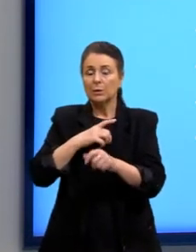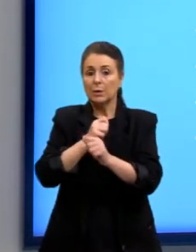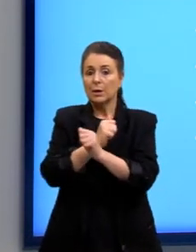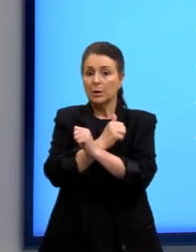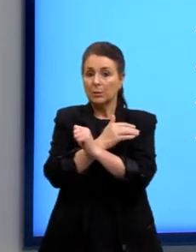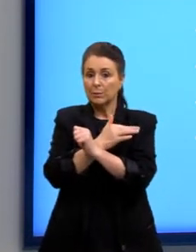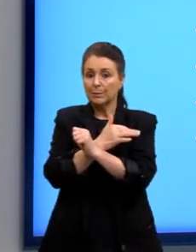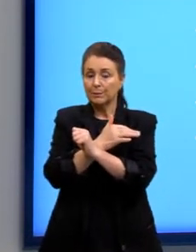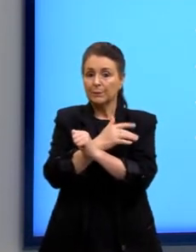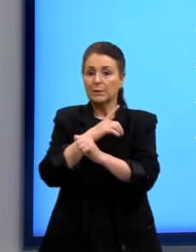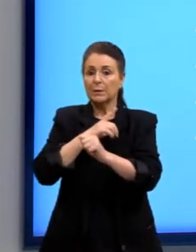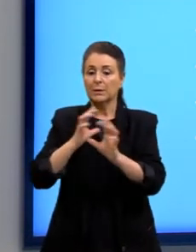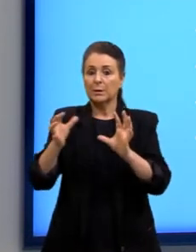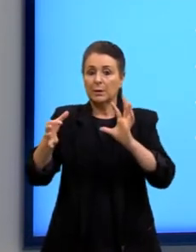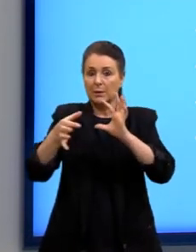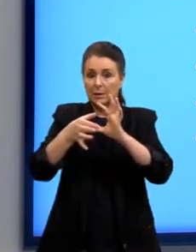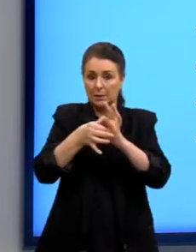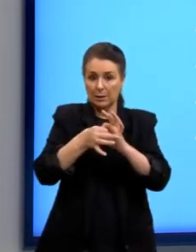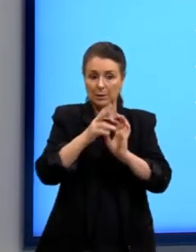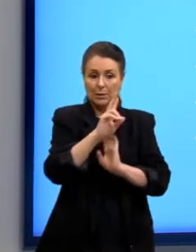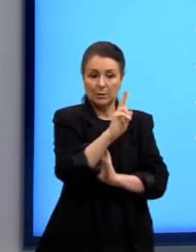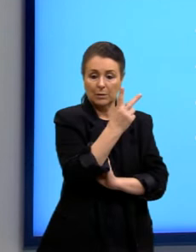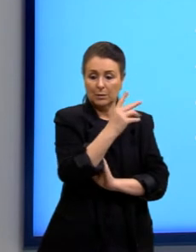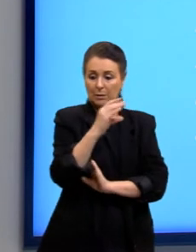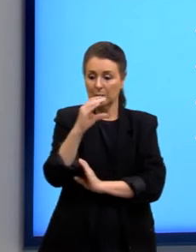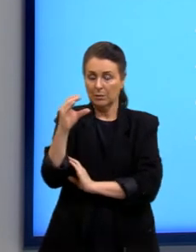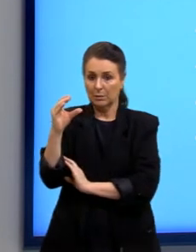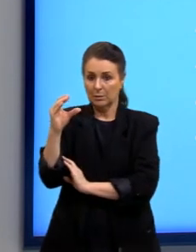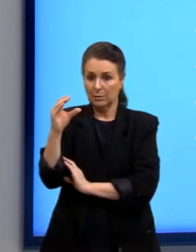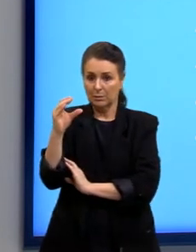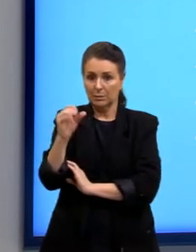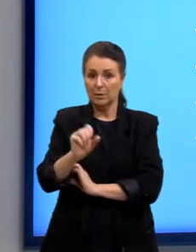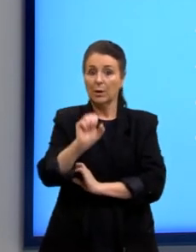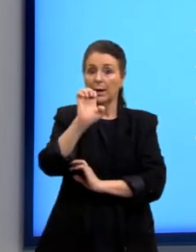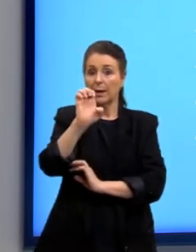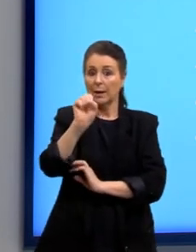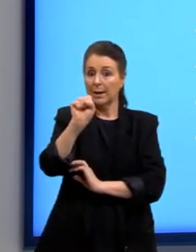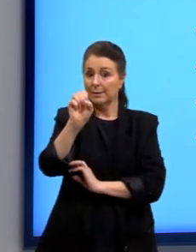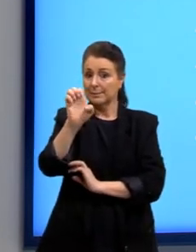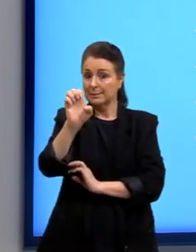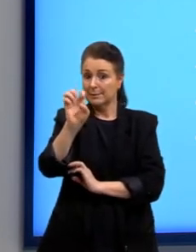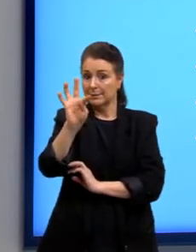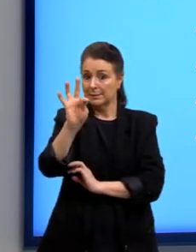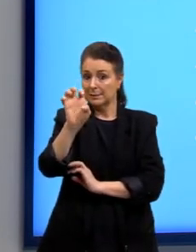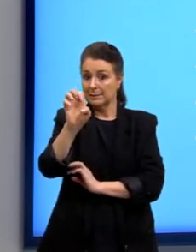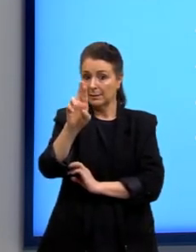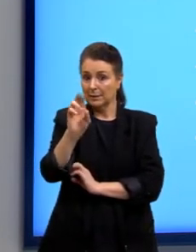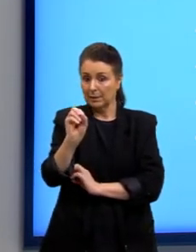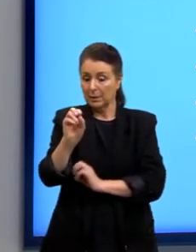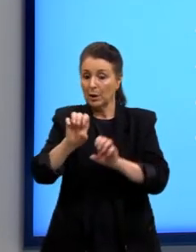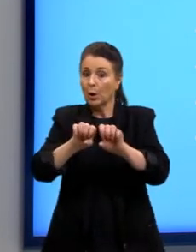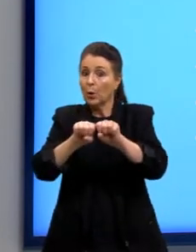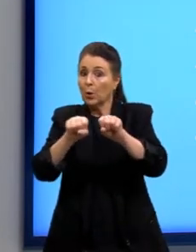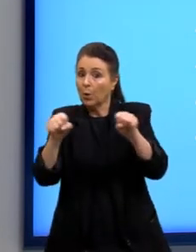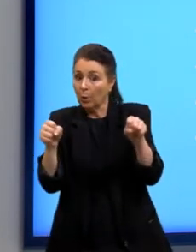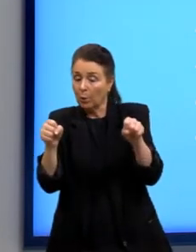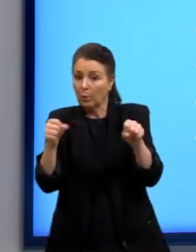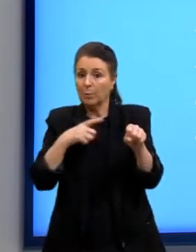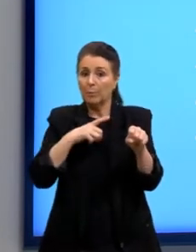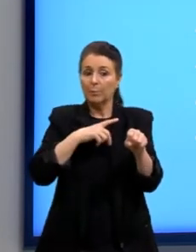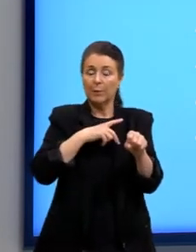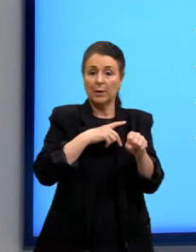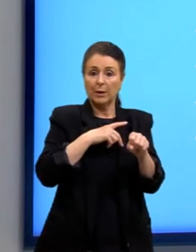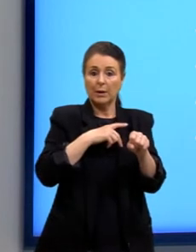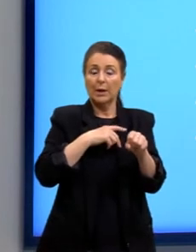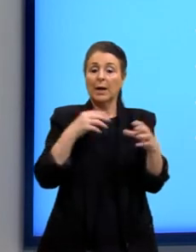das ligações entre o oxigênio e os carbonos do éster, tá? Rompendo as ligações entre a hidroxila do